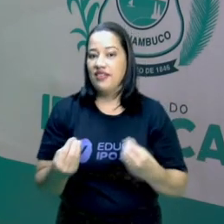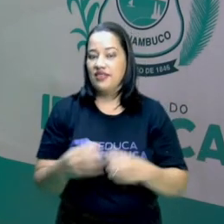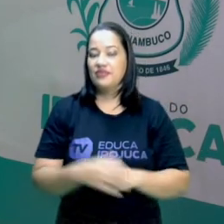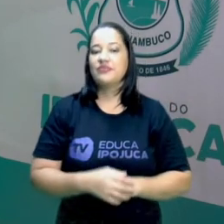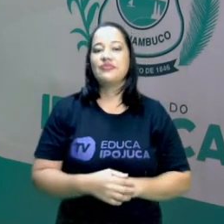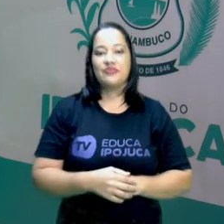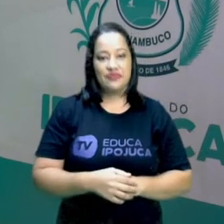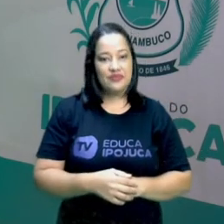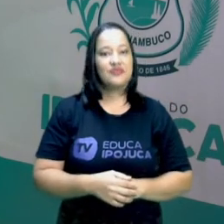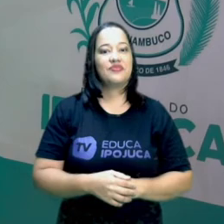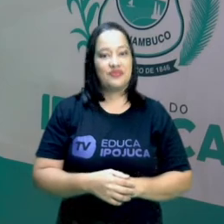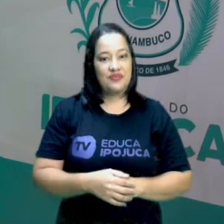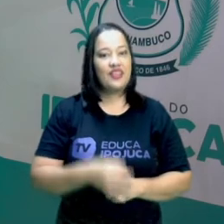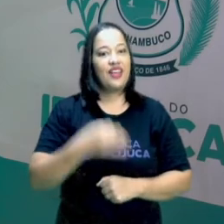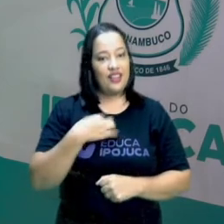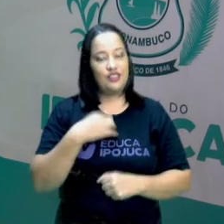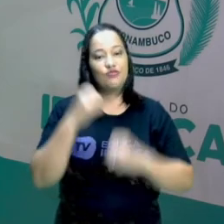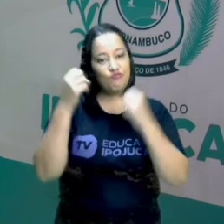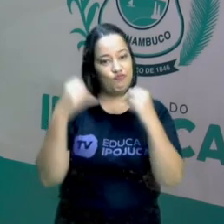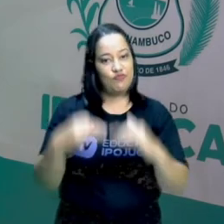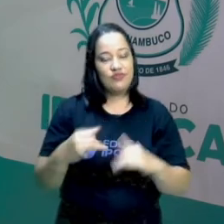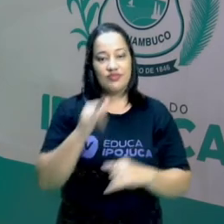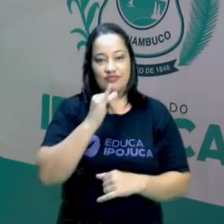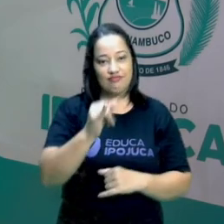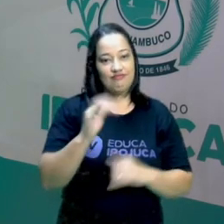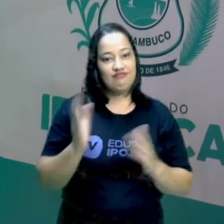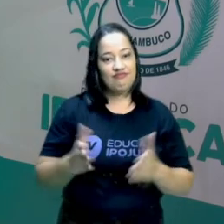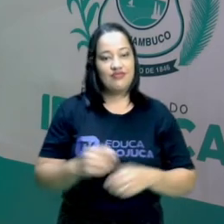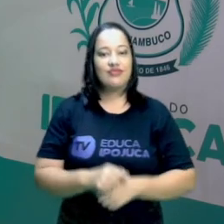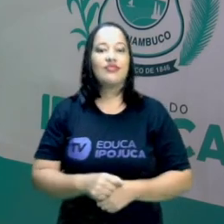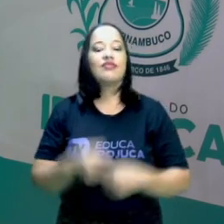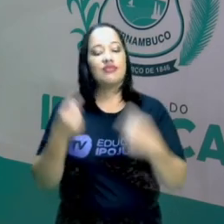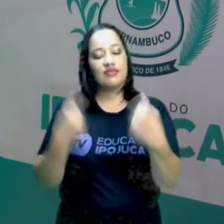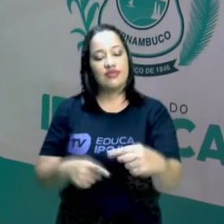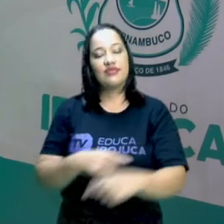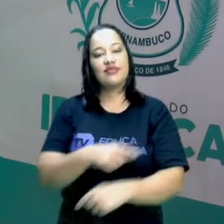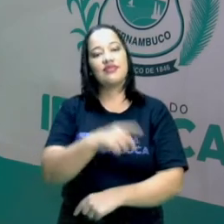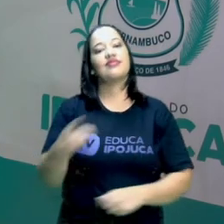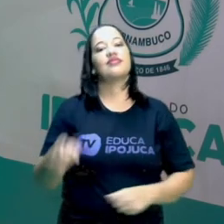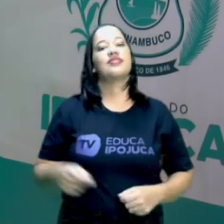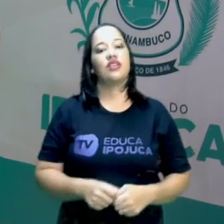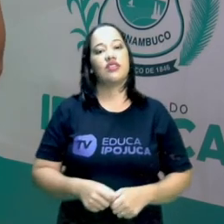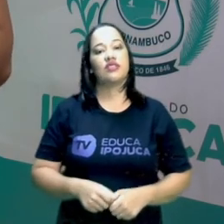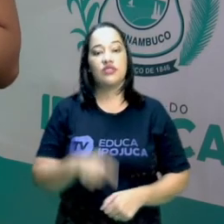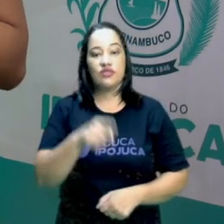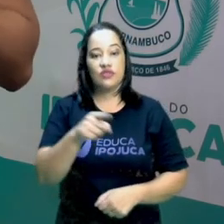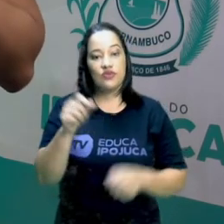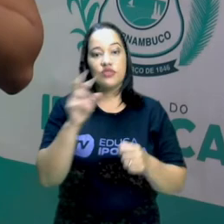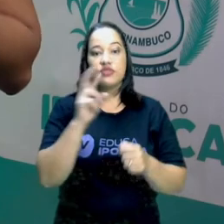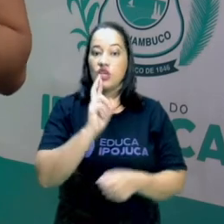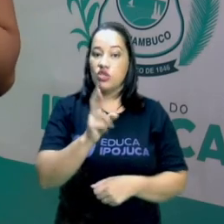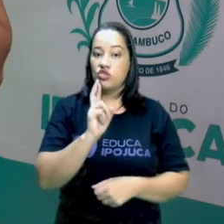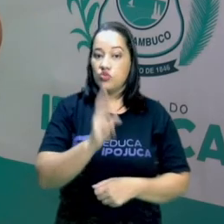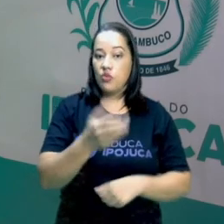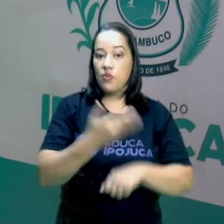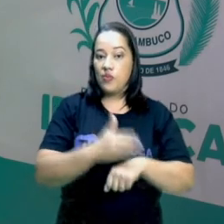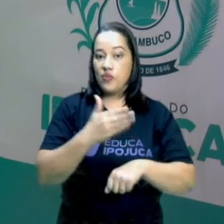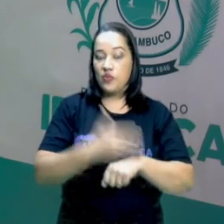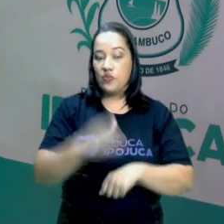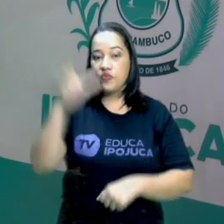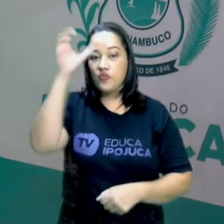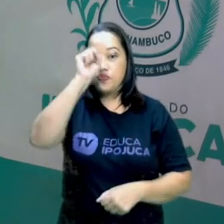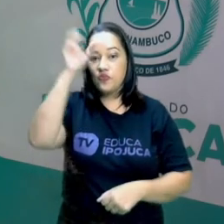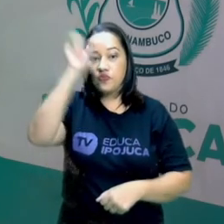As dicas foram dadas, o desafio está lançado. Execute o seu desafio, pratique e